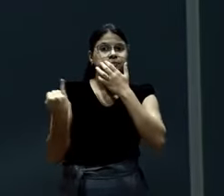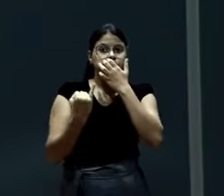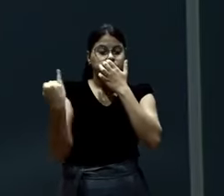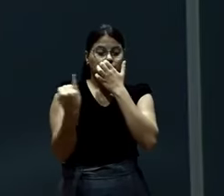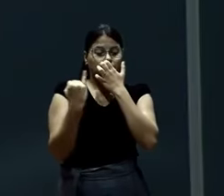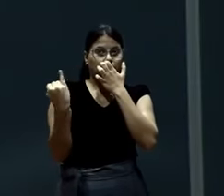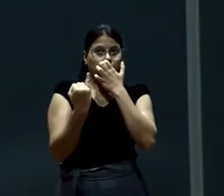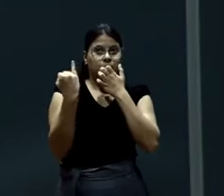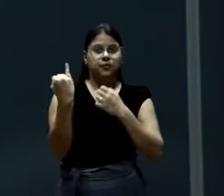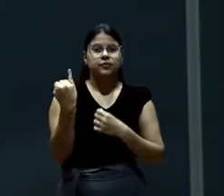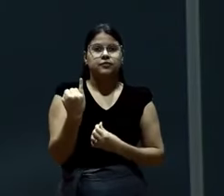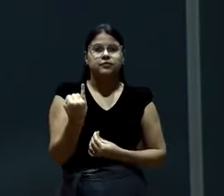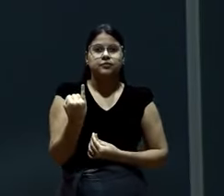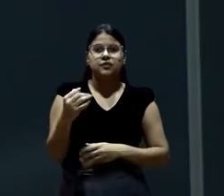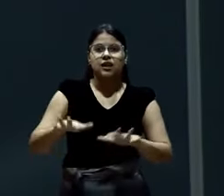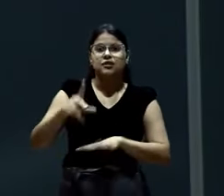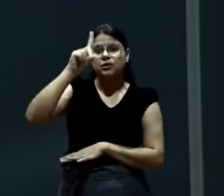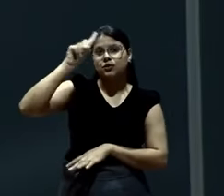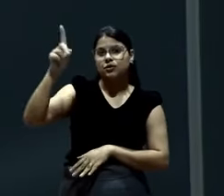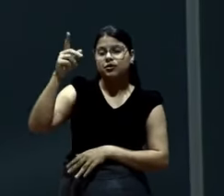Quando vê visita até a casa está mais limpa.